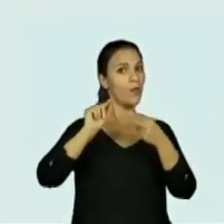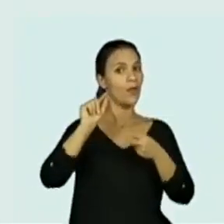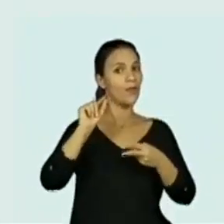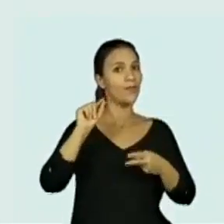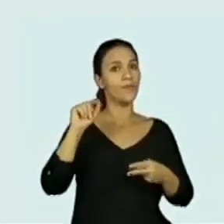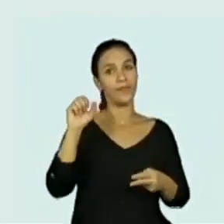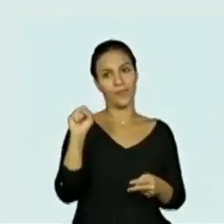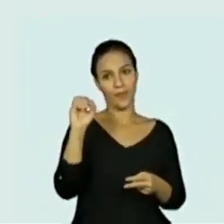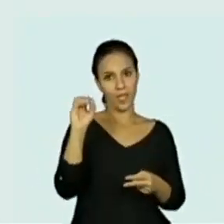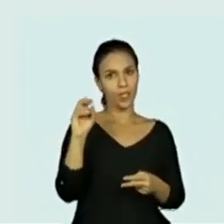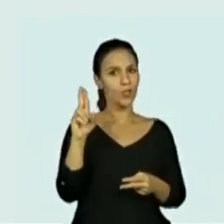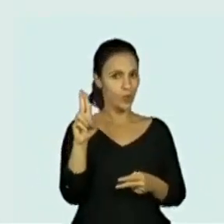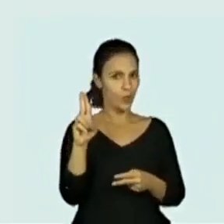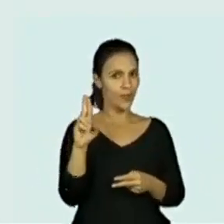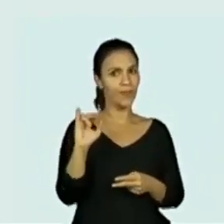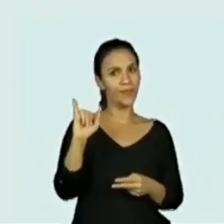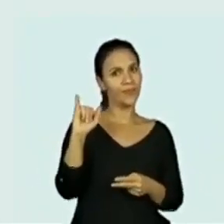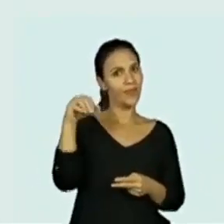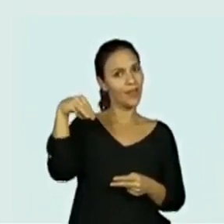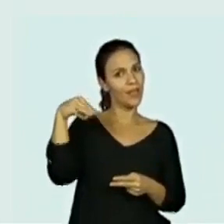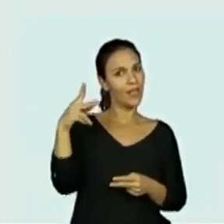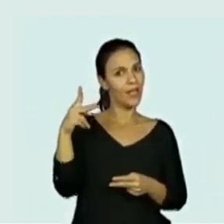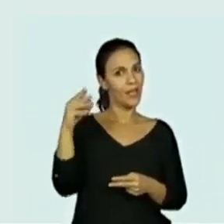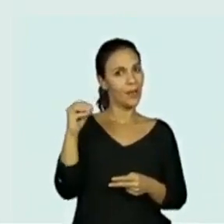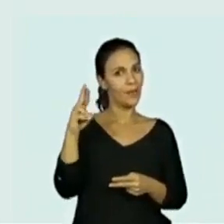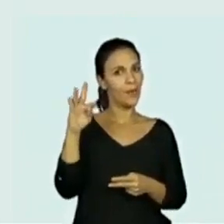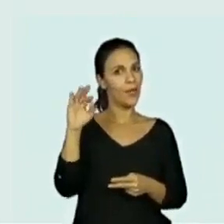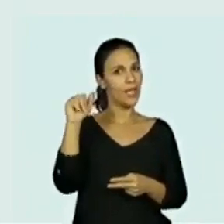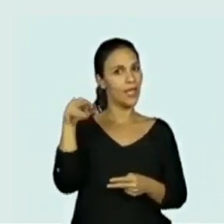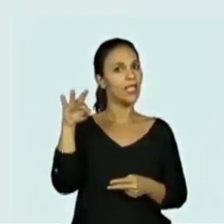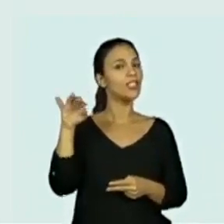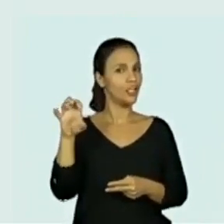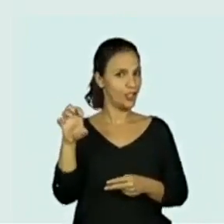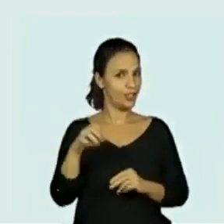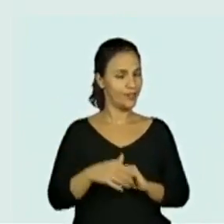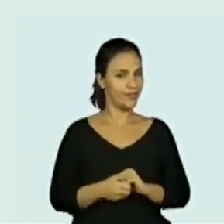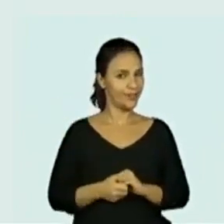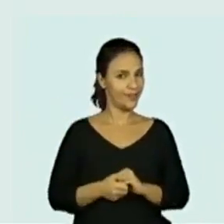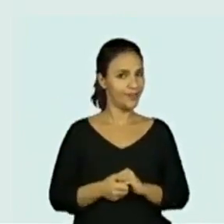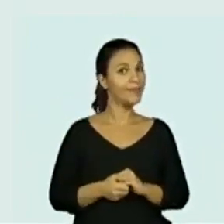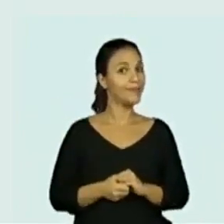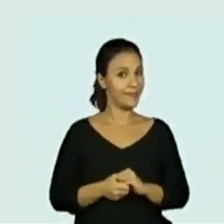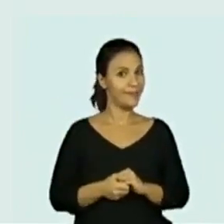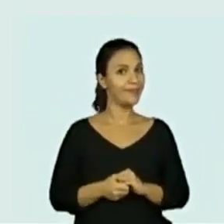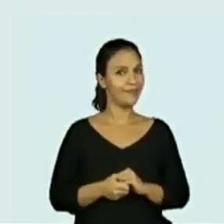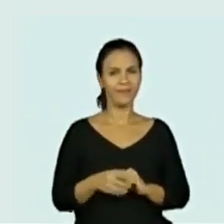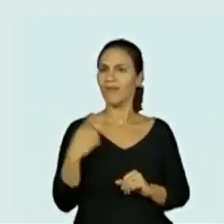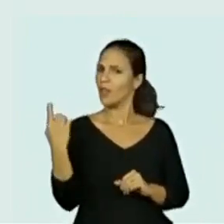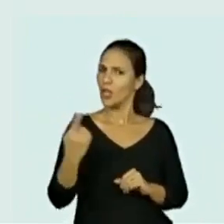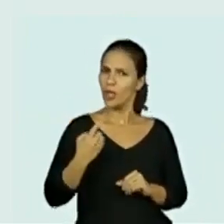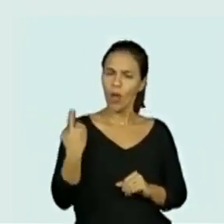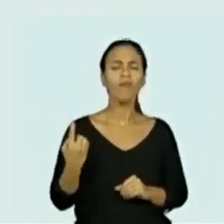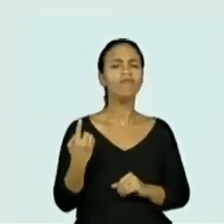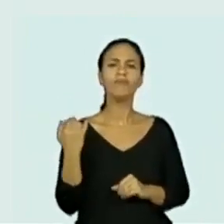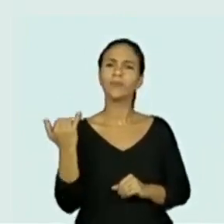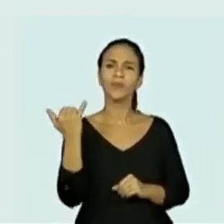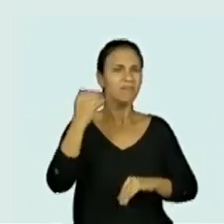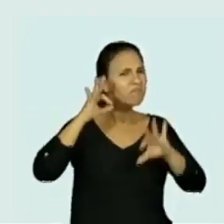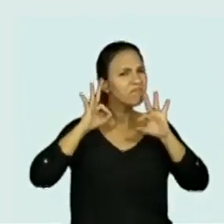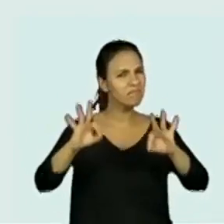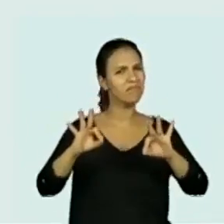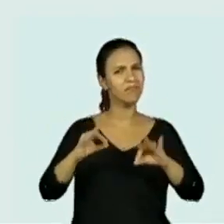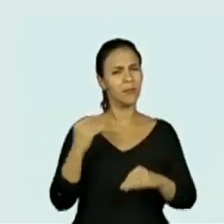já está subindo, que é a hashtag sou importante. Sou importante. Nós somos importantes. Muito.